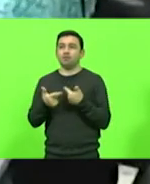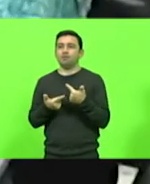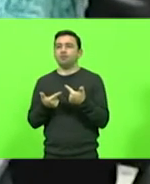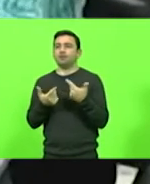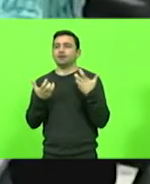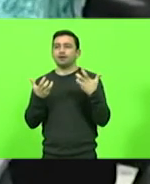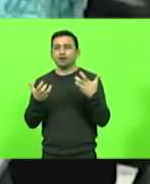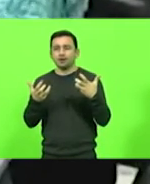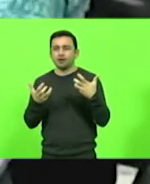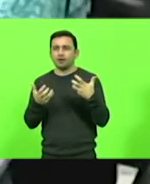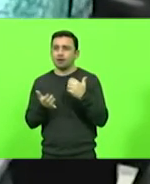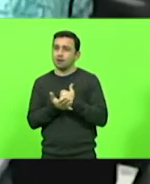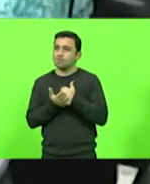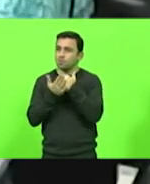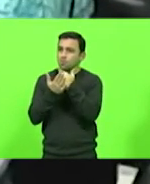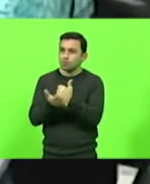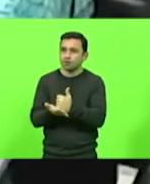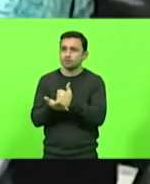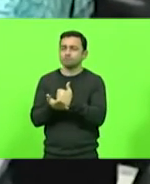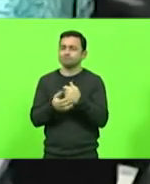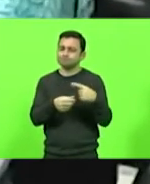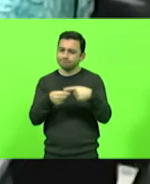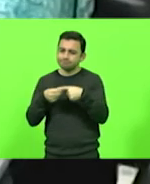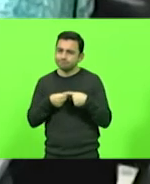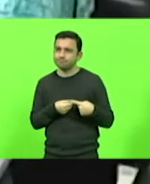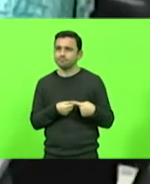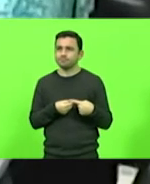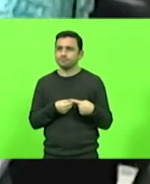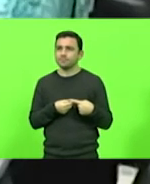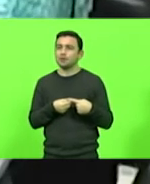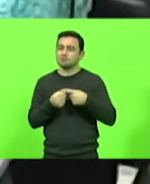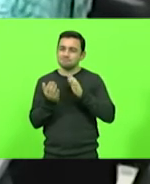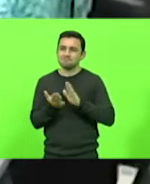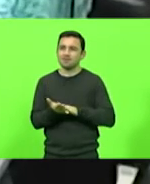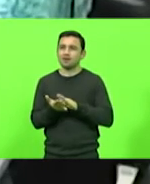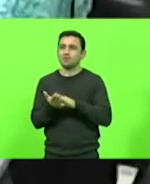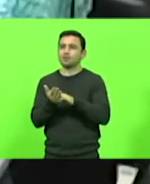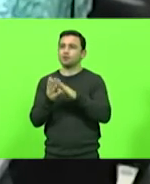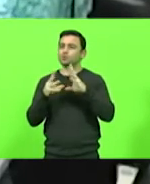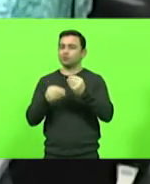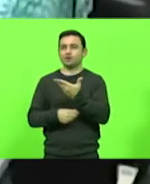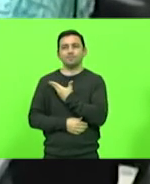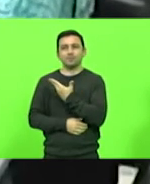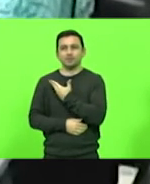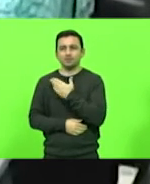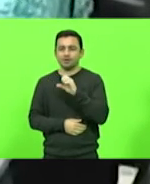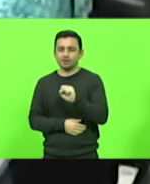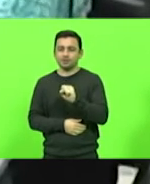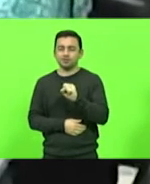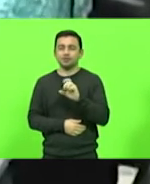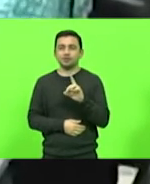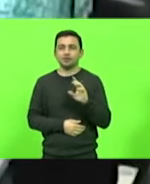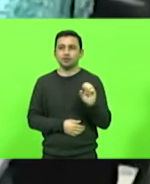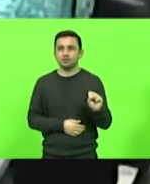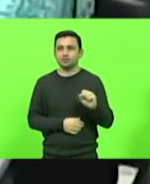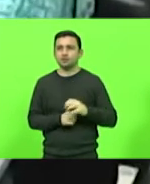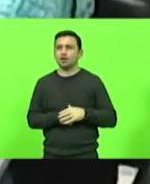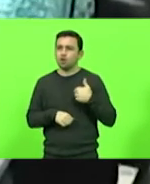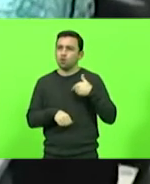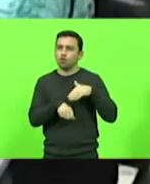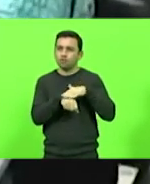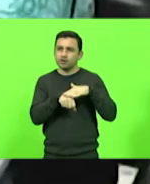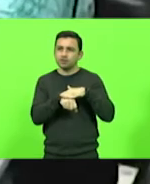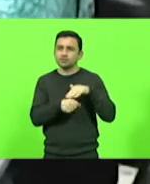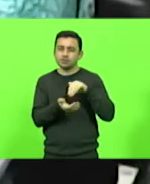de Desenvolvimento Social, a servidora Luciane Natalícia dos Passos antecipou quais são as próximas ações da pasta. Conversando com o secretário